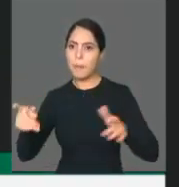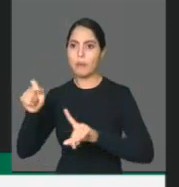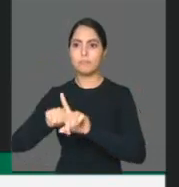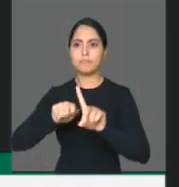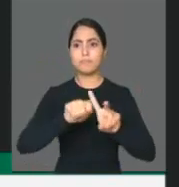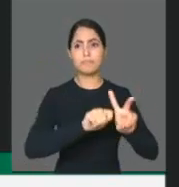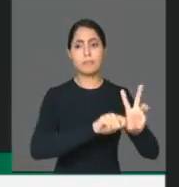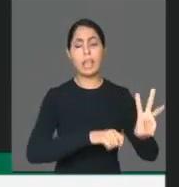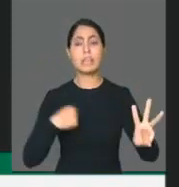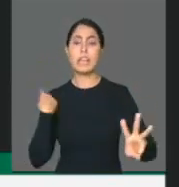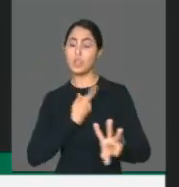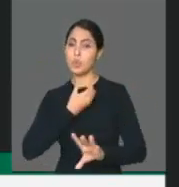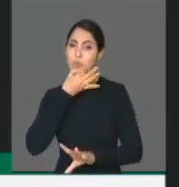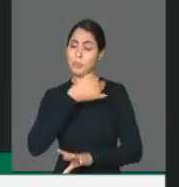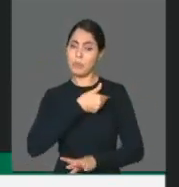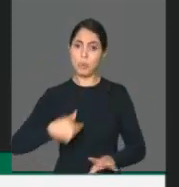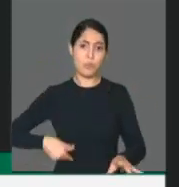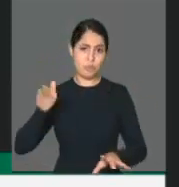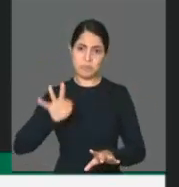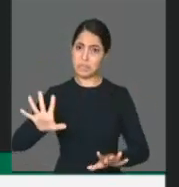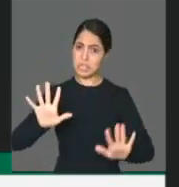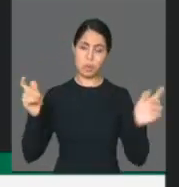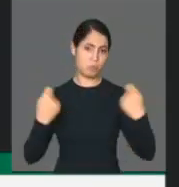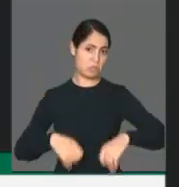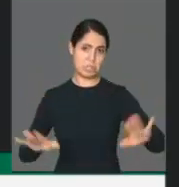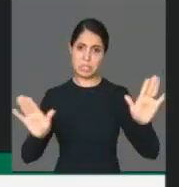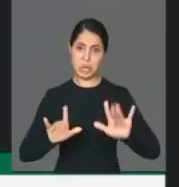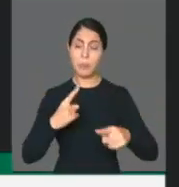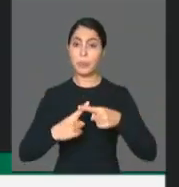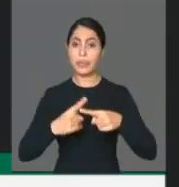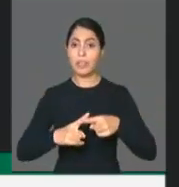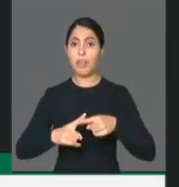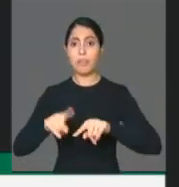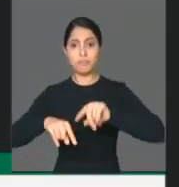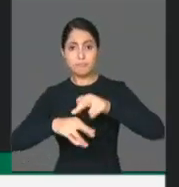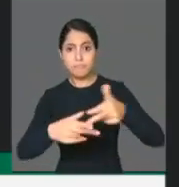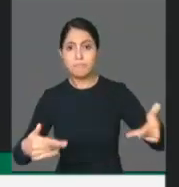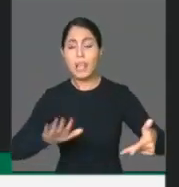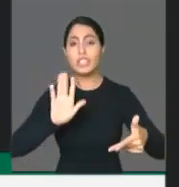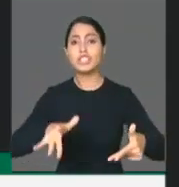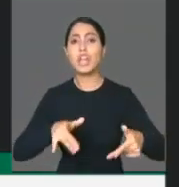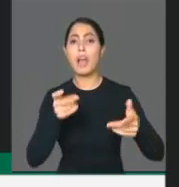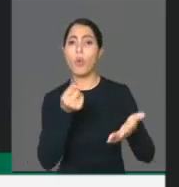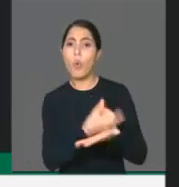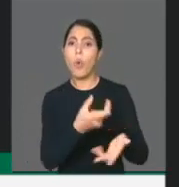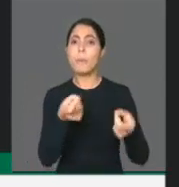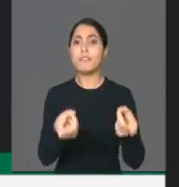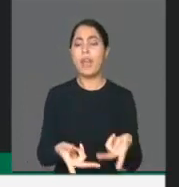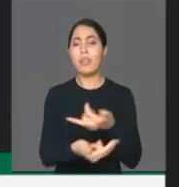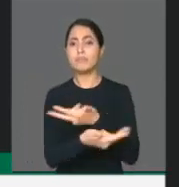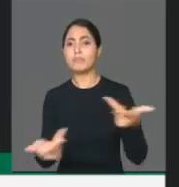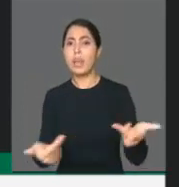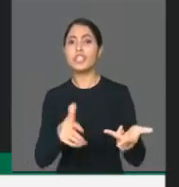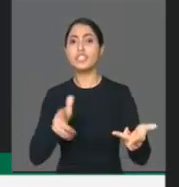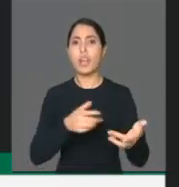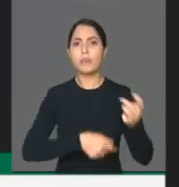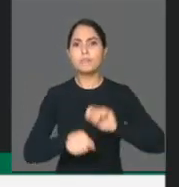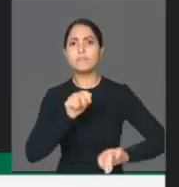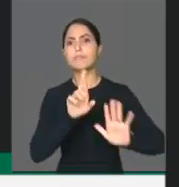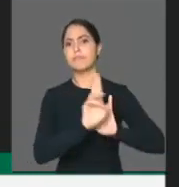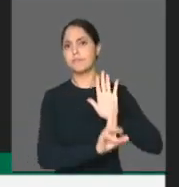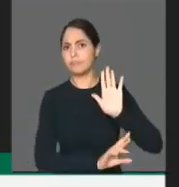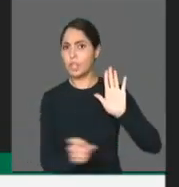necessária porque o próprio mercado já está se autorregulando, mas nós entendemos, reconhecemos que no mérito é uma medida